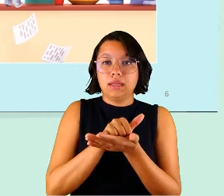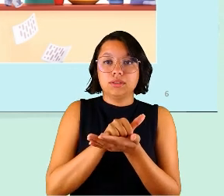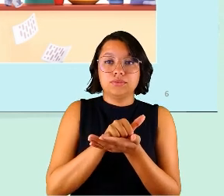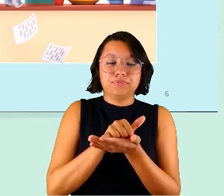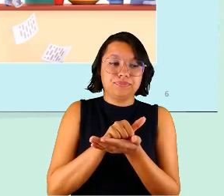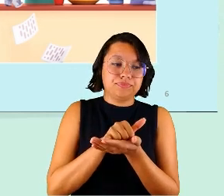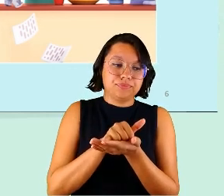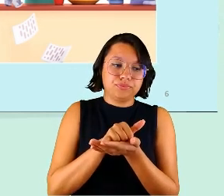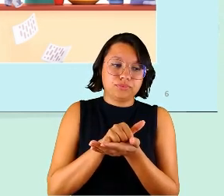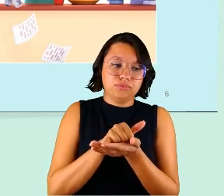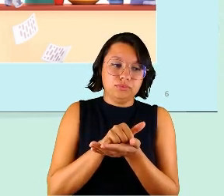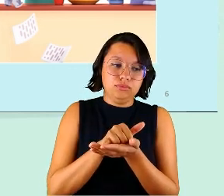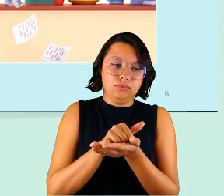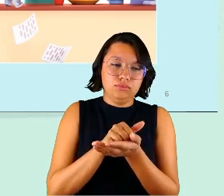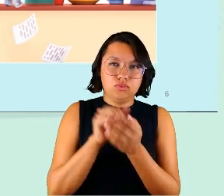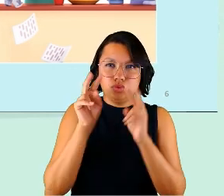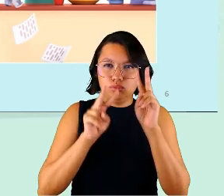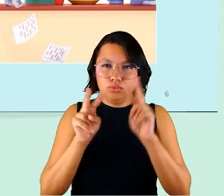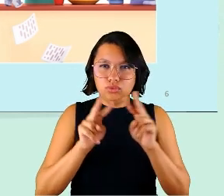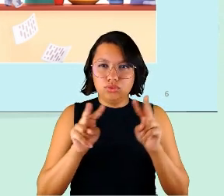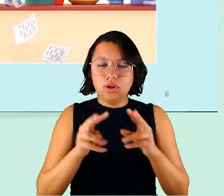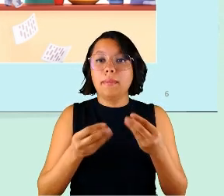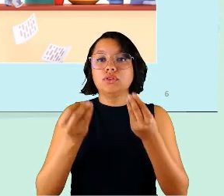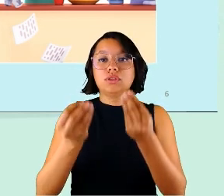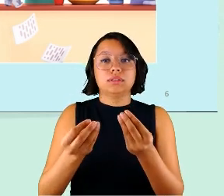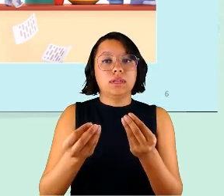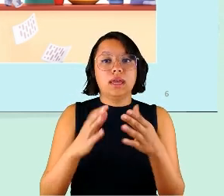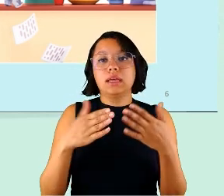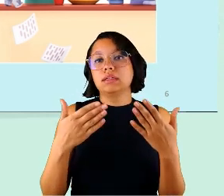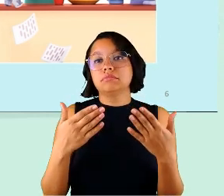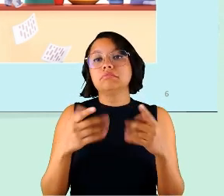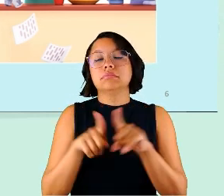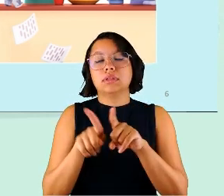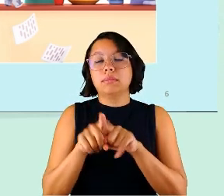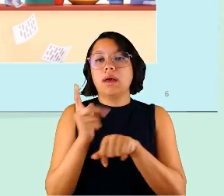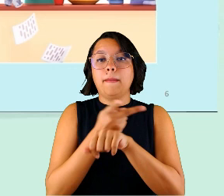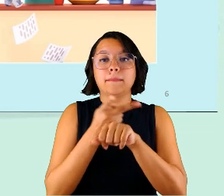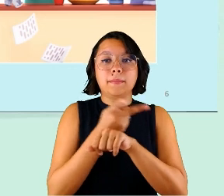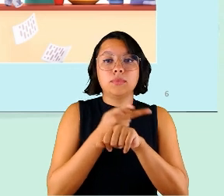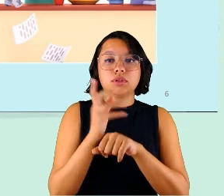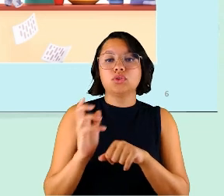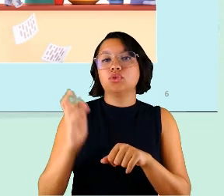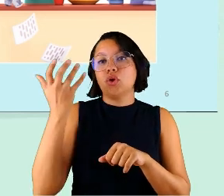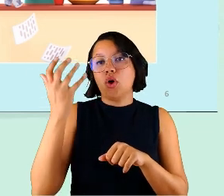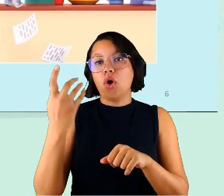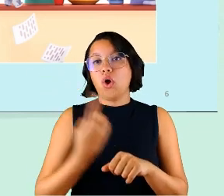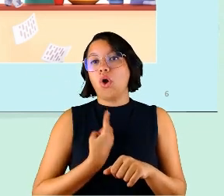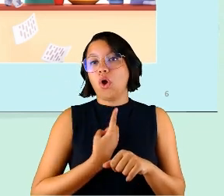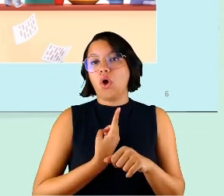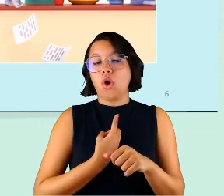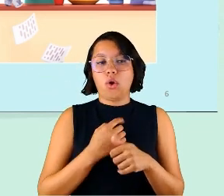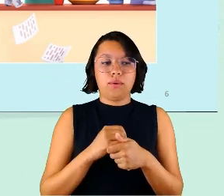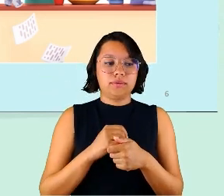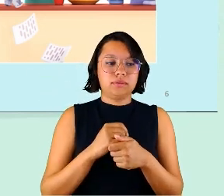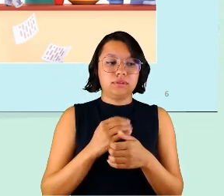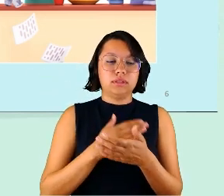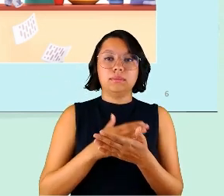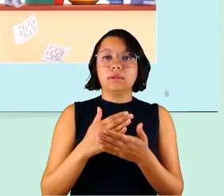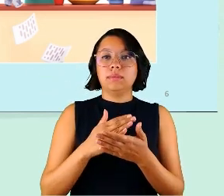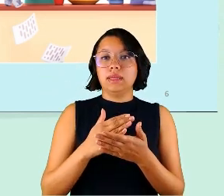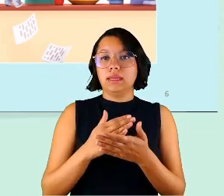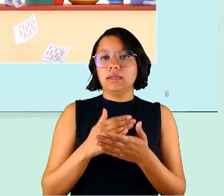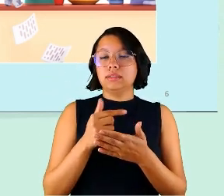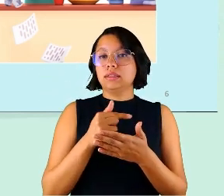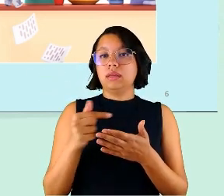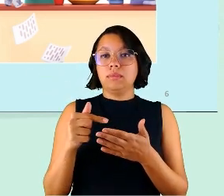aplicativos de monitoramento de entregas e também buscar suas soluções individuais. Nas primeiras semanas,